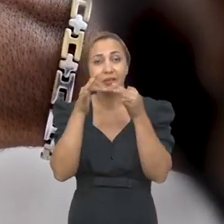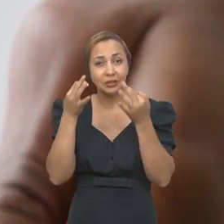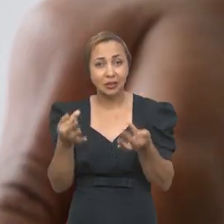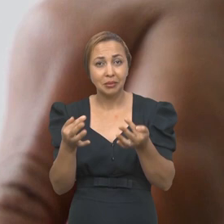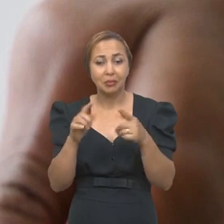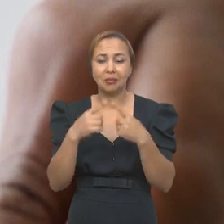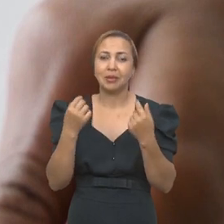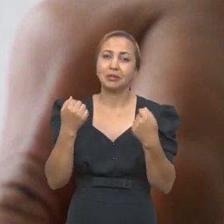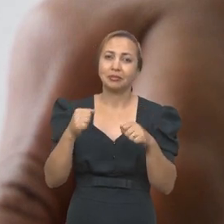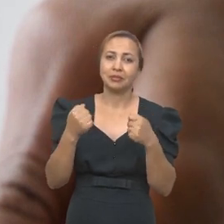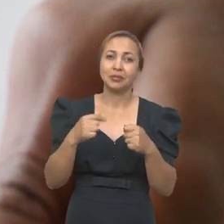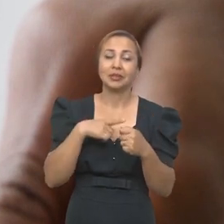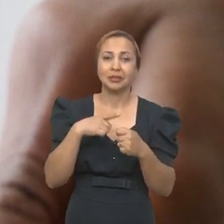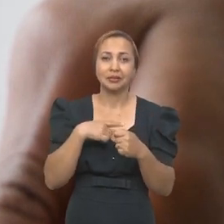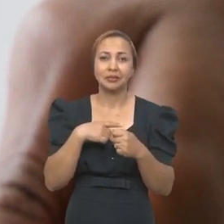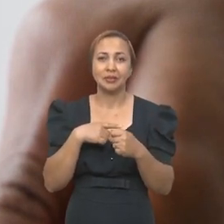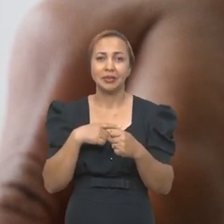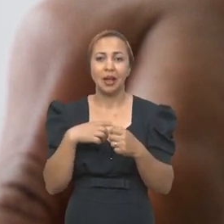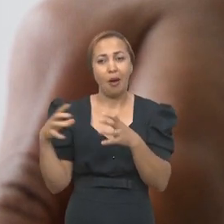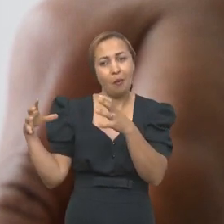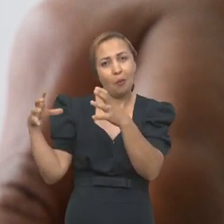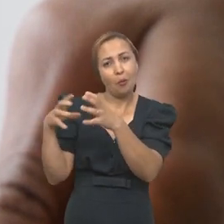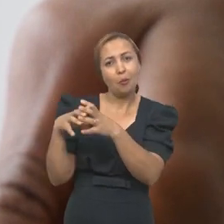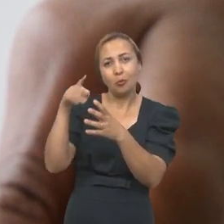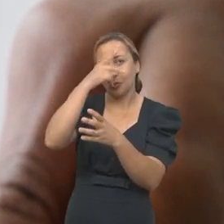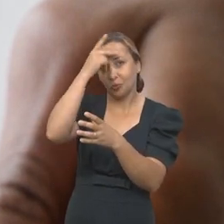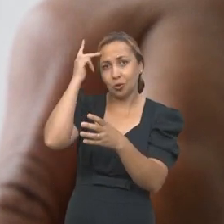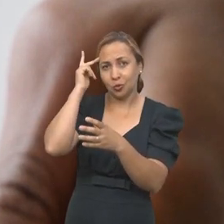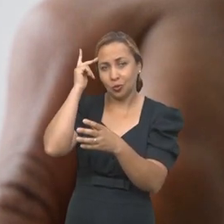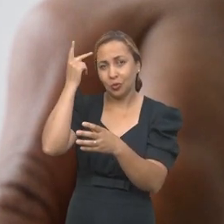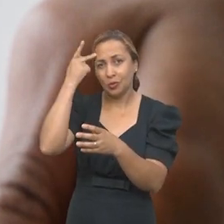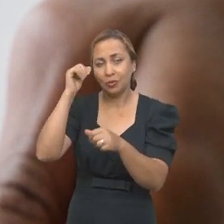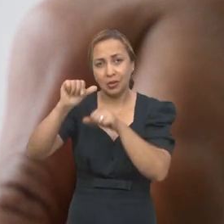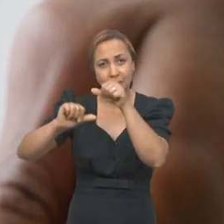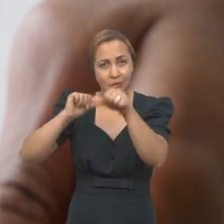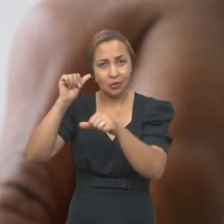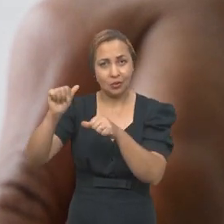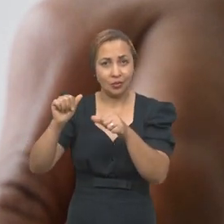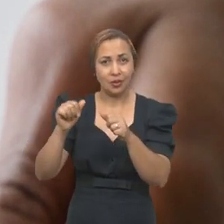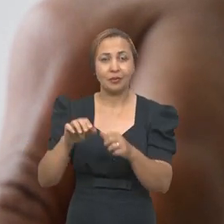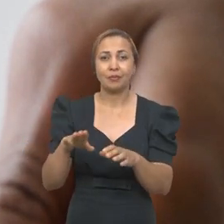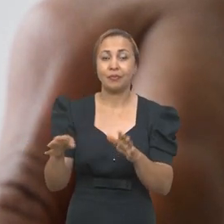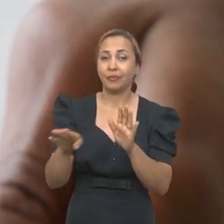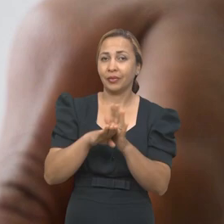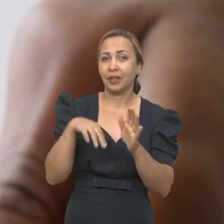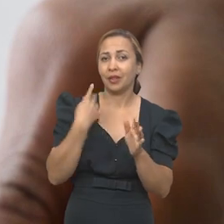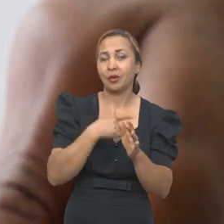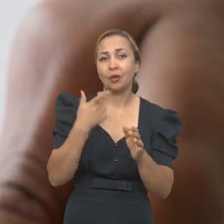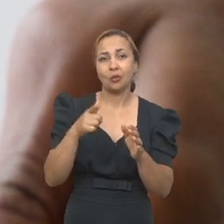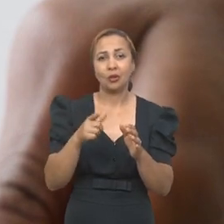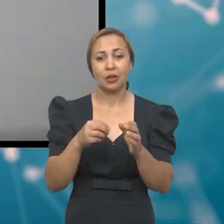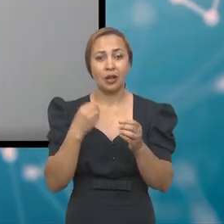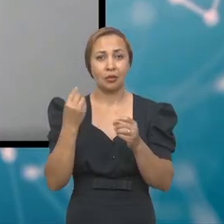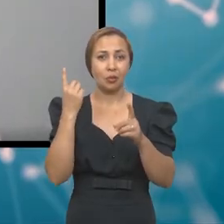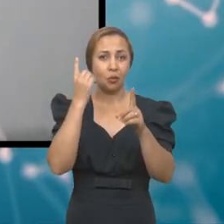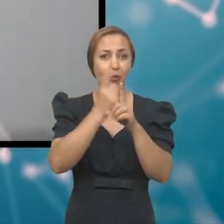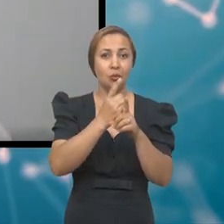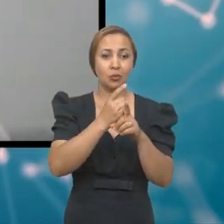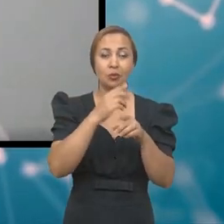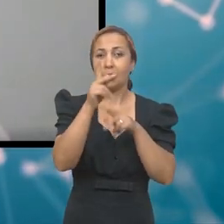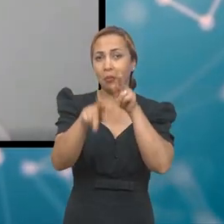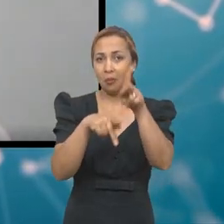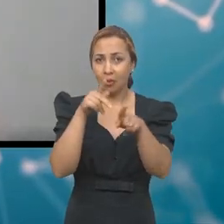simples, precisa ter equipe para desenvolver, para implementar. Mesmo a gente não tendo tido um